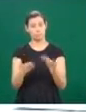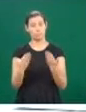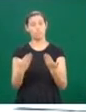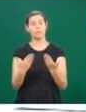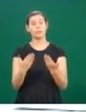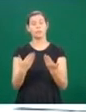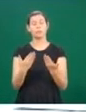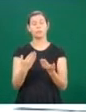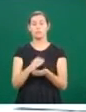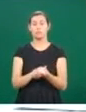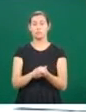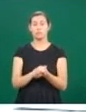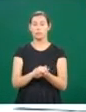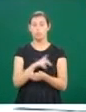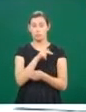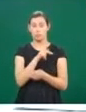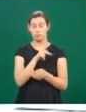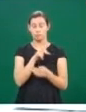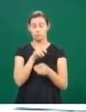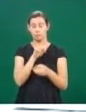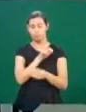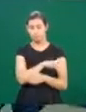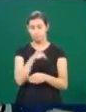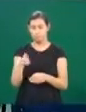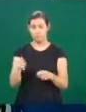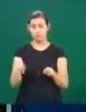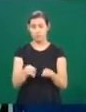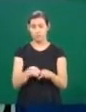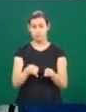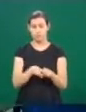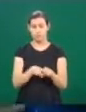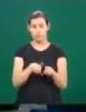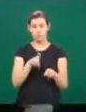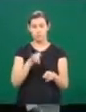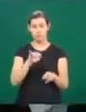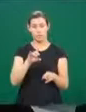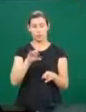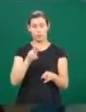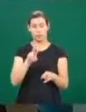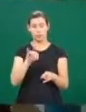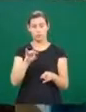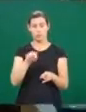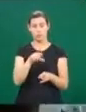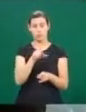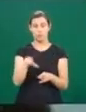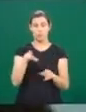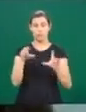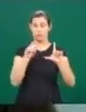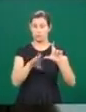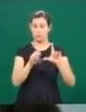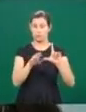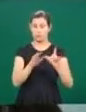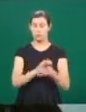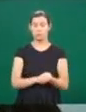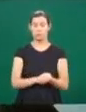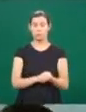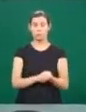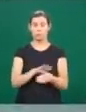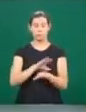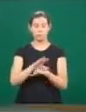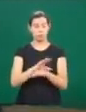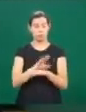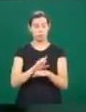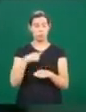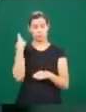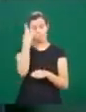Divisão de Licenciatura, Diretoria de Ensino e Pró-Reitoria de Graduação. A duração total do curso é de 40